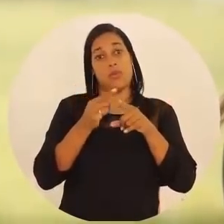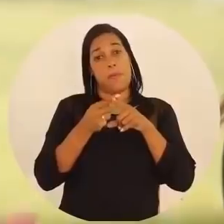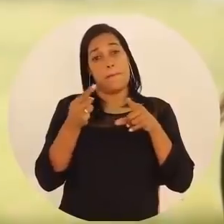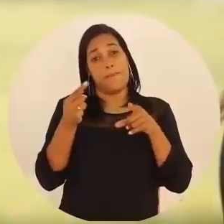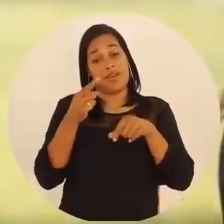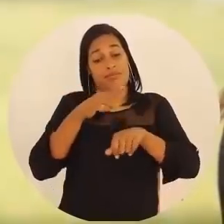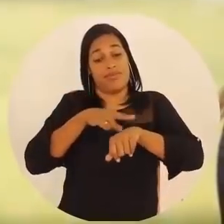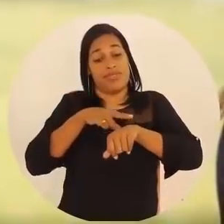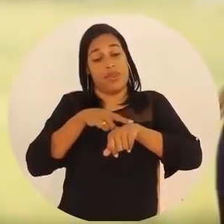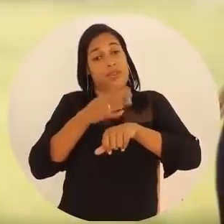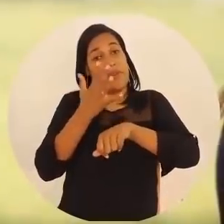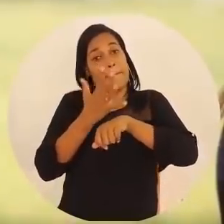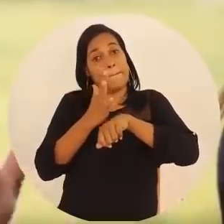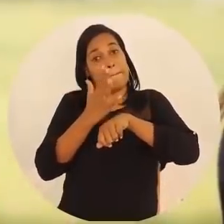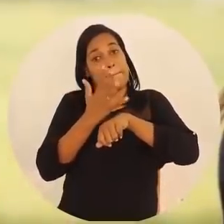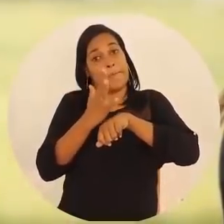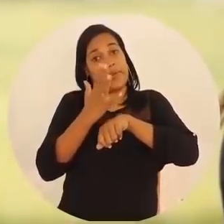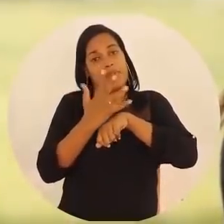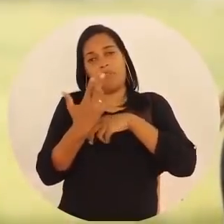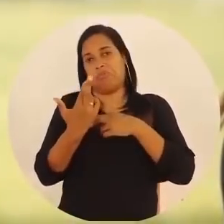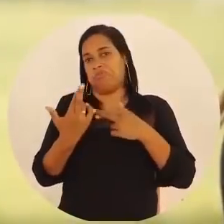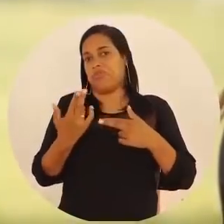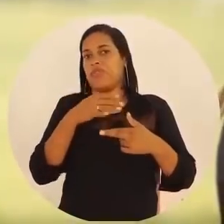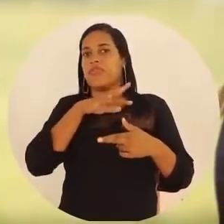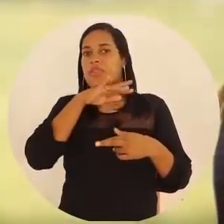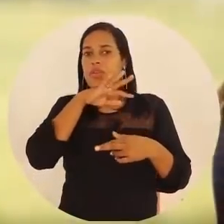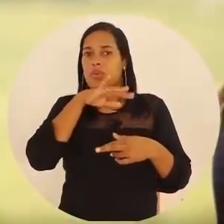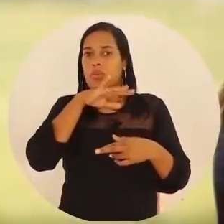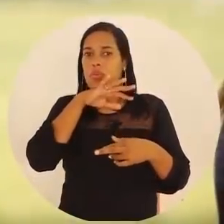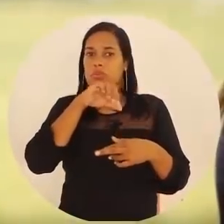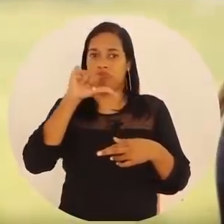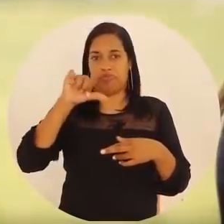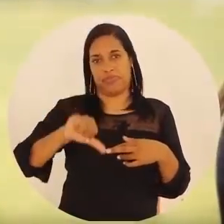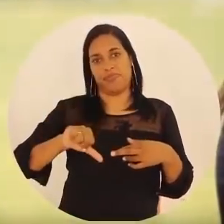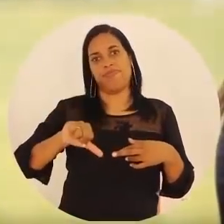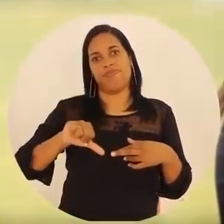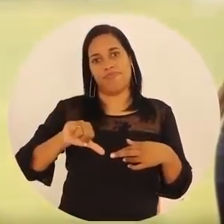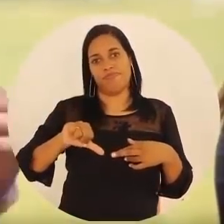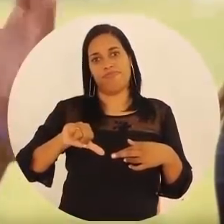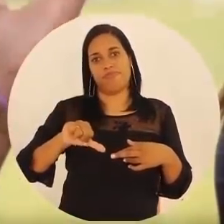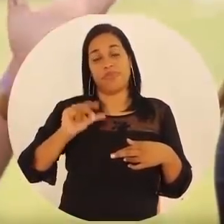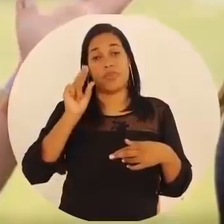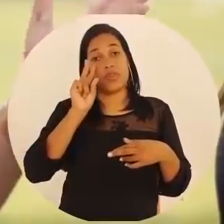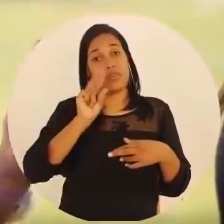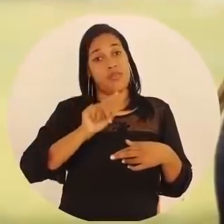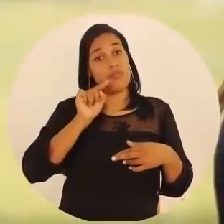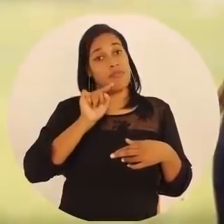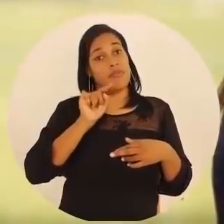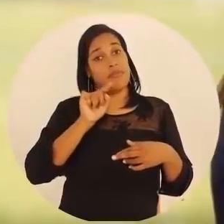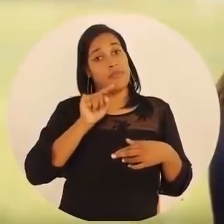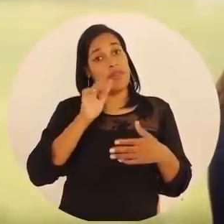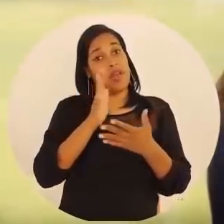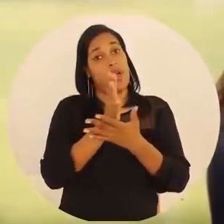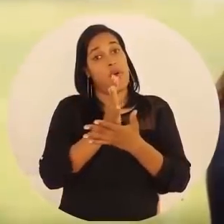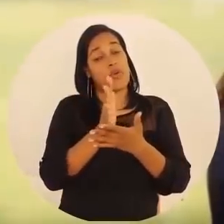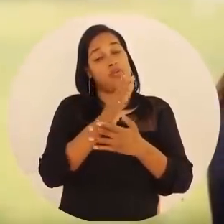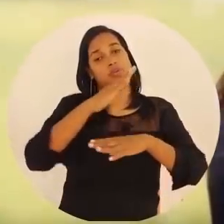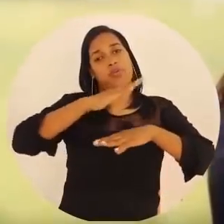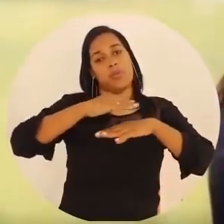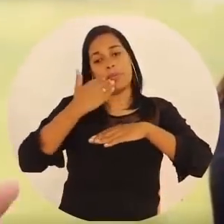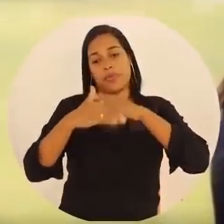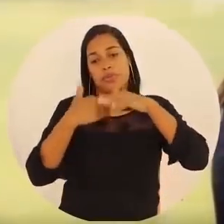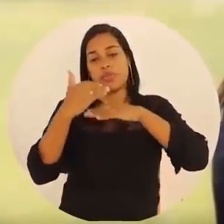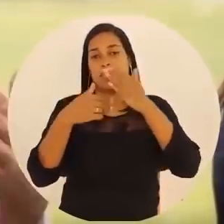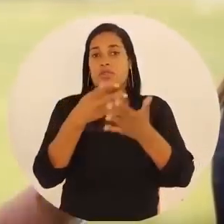Mas, na hora de pôr isso em prática, a coisa não funciona dessa forma. Então, a gente vê aí, nessa questão, muitas vezes, dos